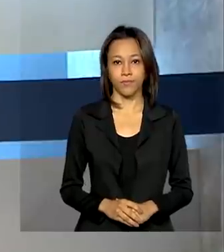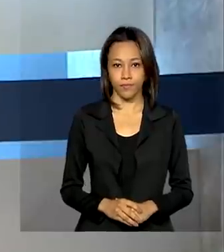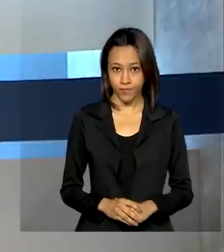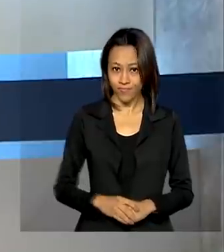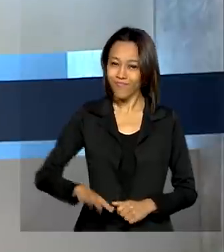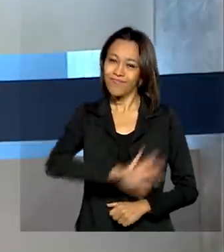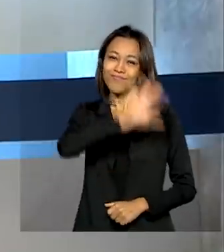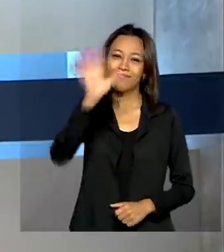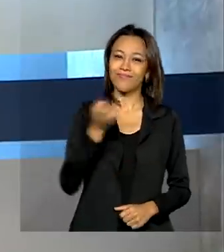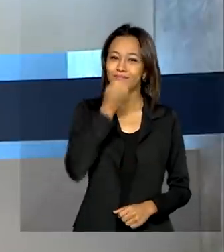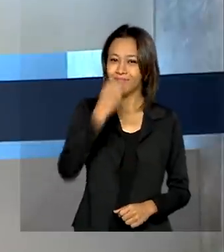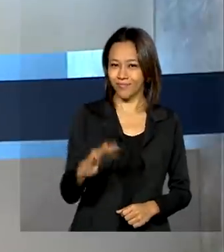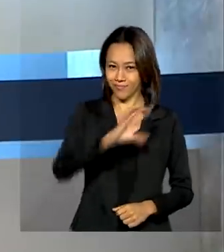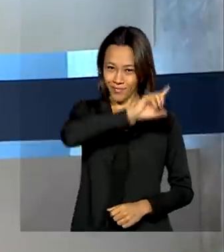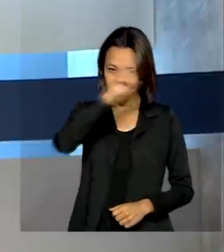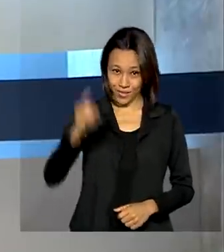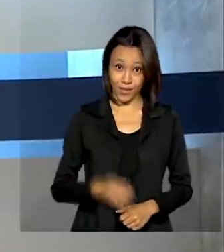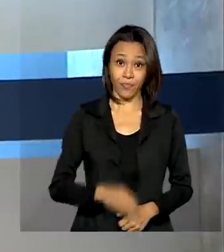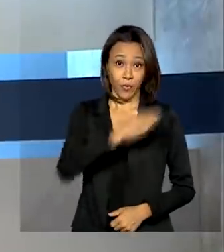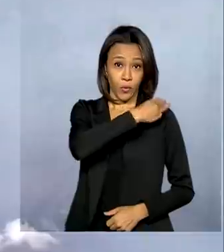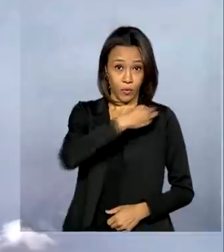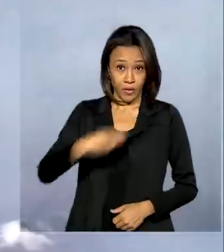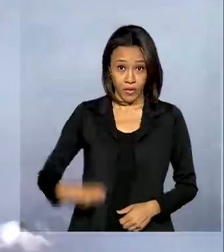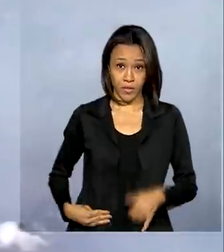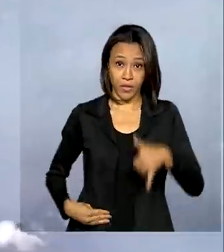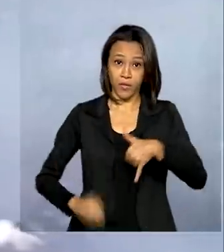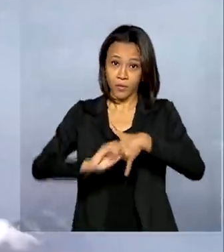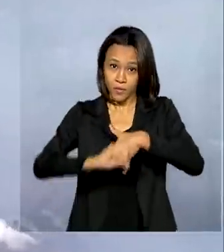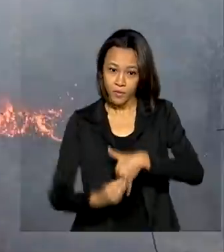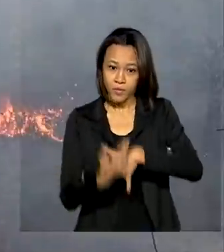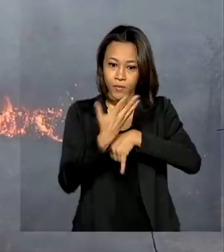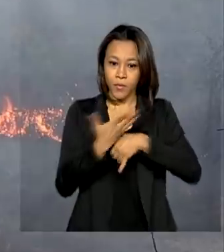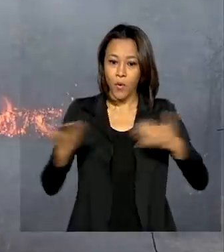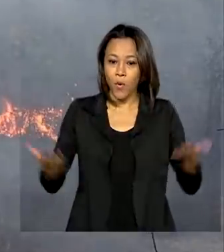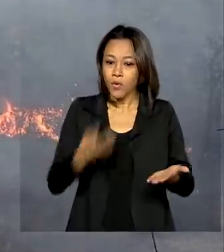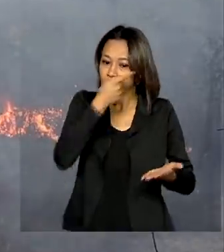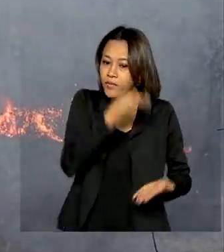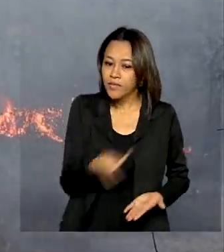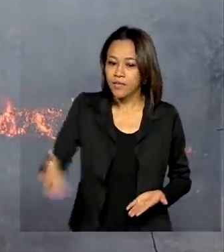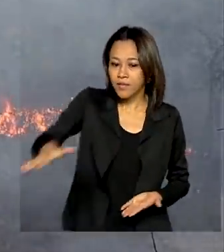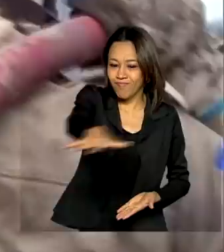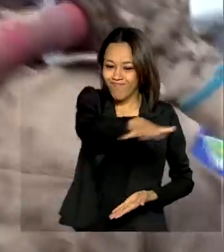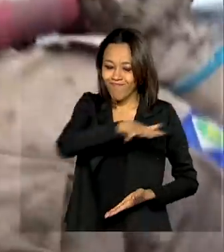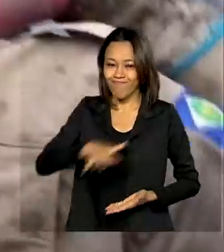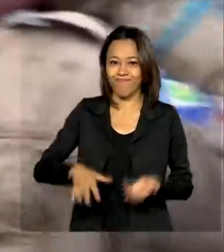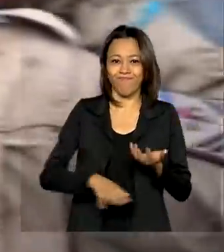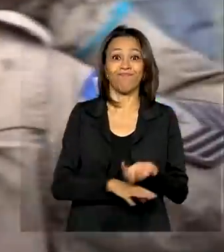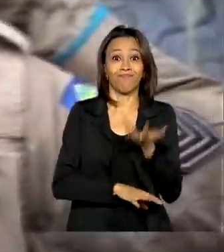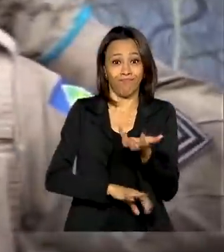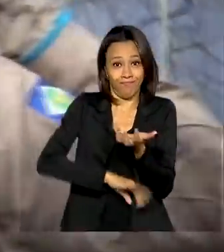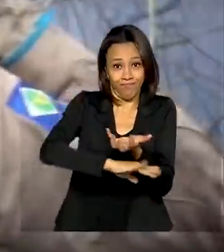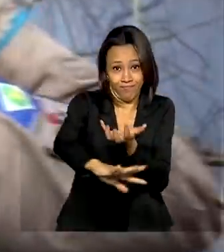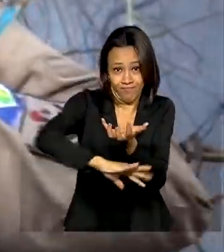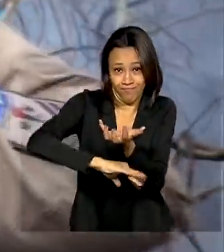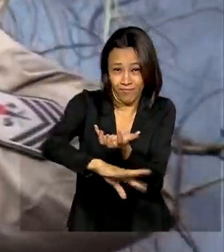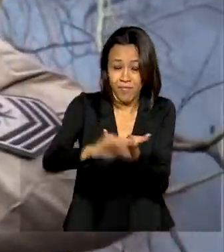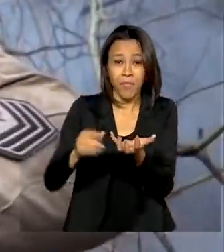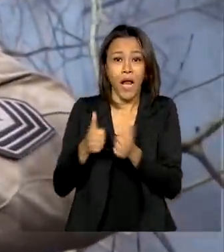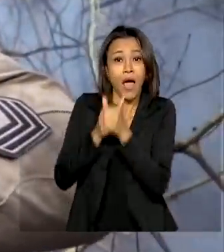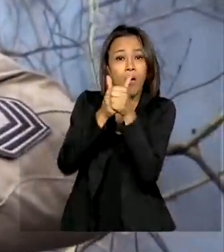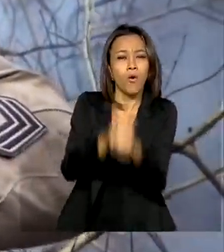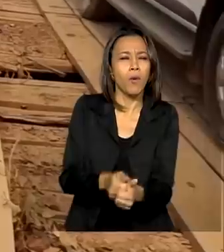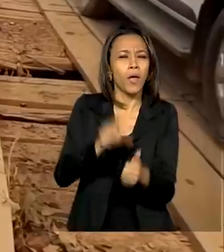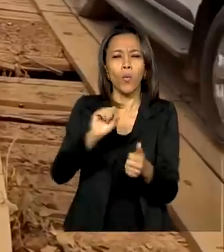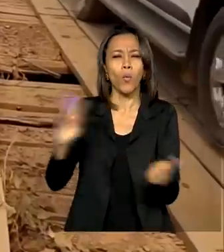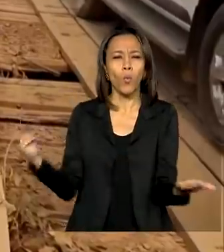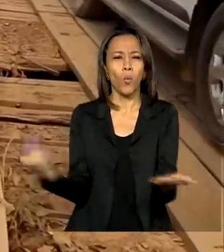Olá, bom dia. Ministro do Meio Ambiente visita hoje a região do Pantanal em Mato Grosso para acompanhar as ações de